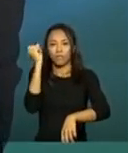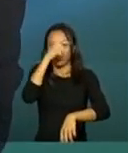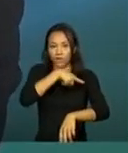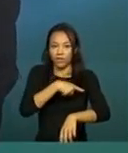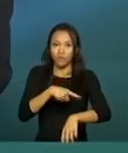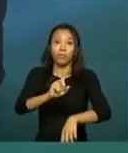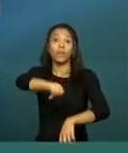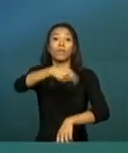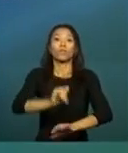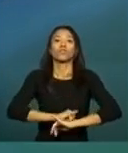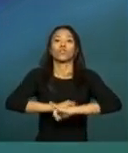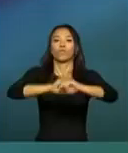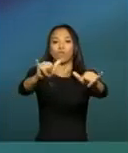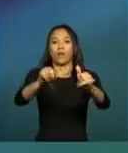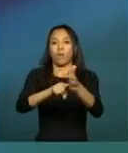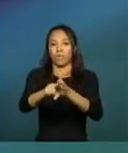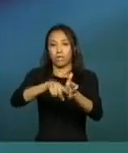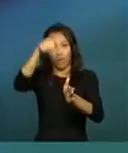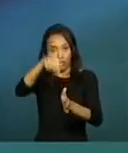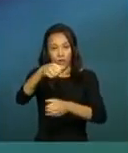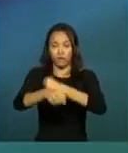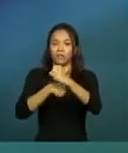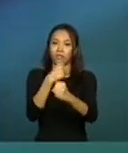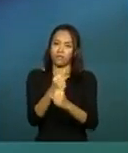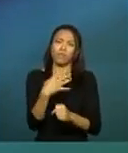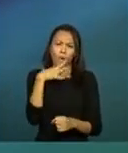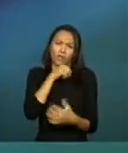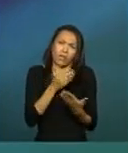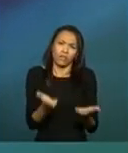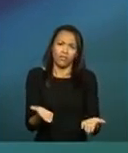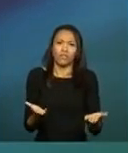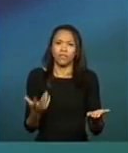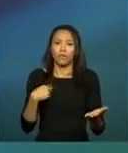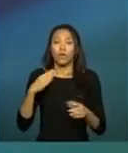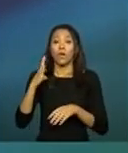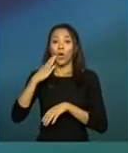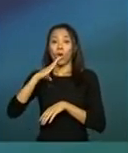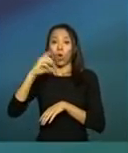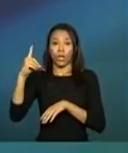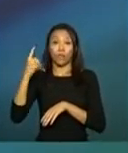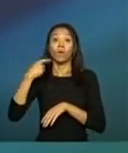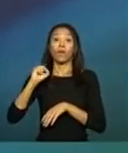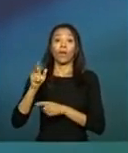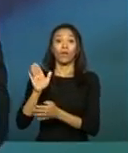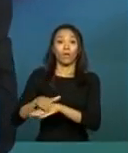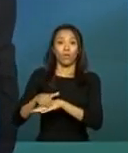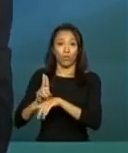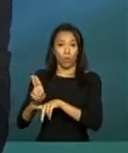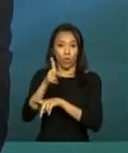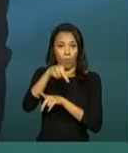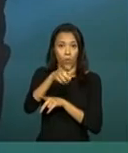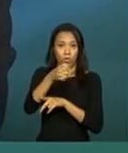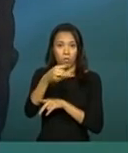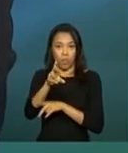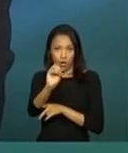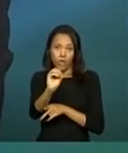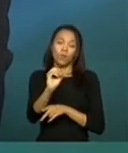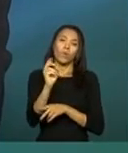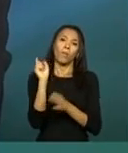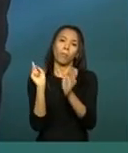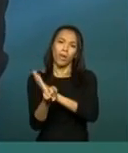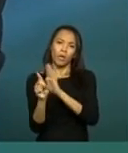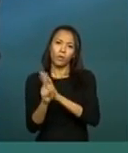soltar essa pesquisa ainda este ano. Acho que é isso. O Pedro Mundim foi o coordenador da pesquisa, as questões técnicas ele vai responder, eu vou fazer